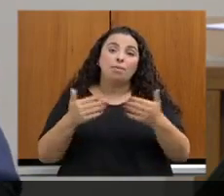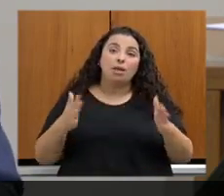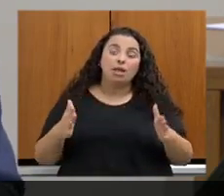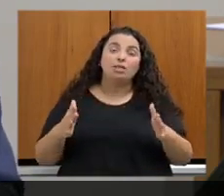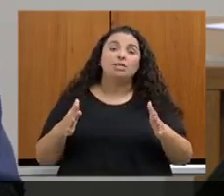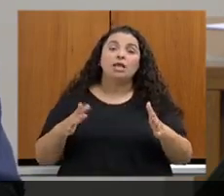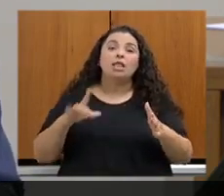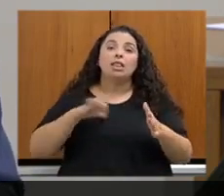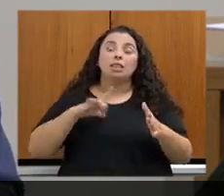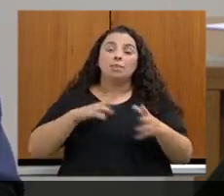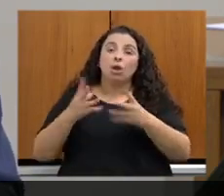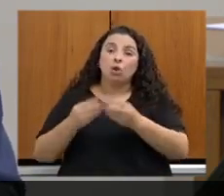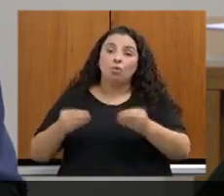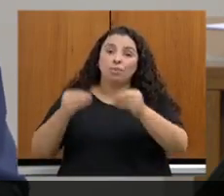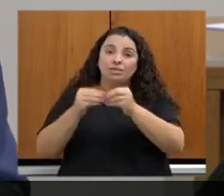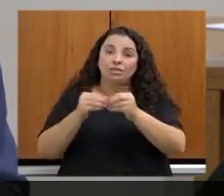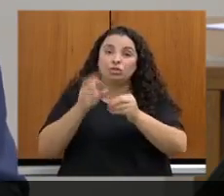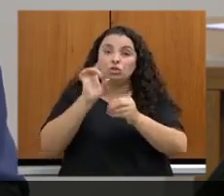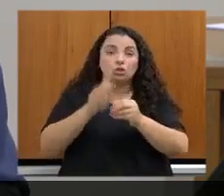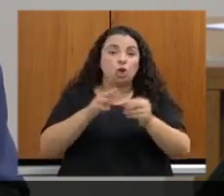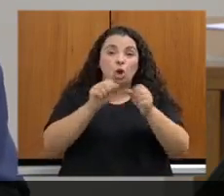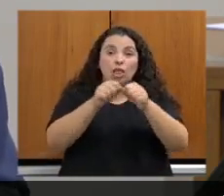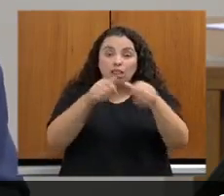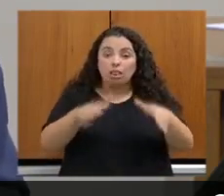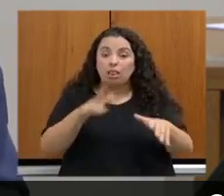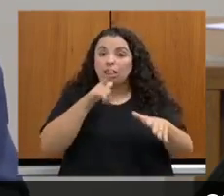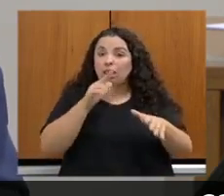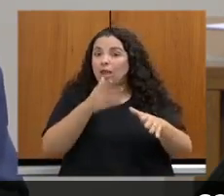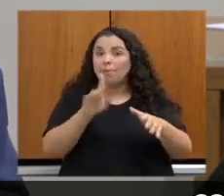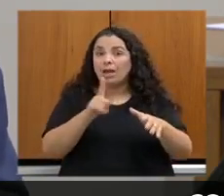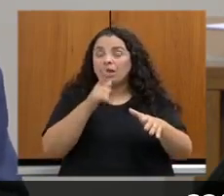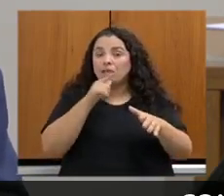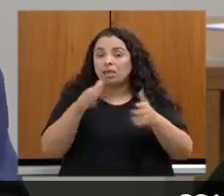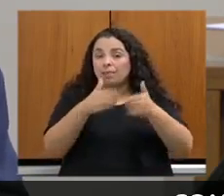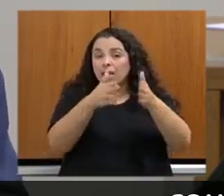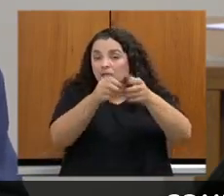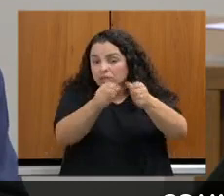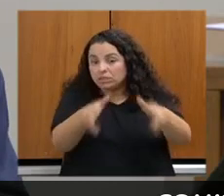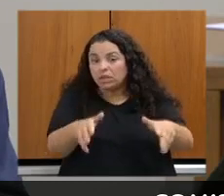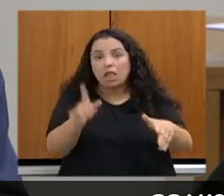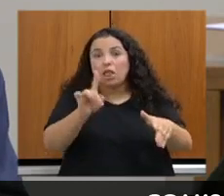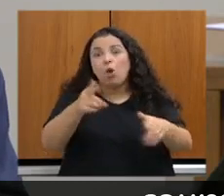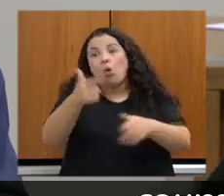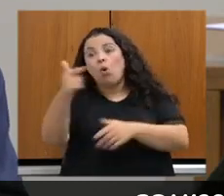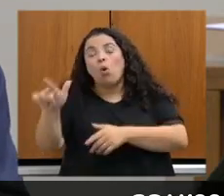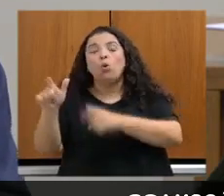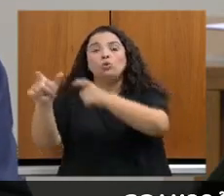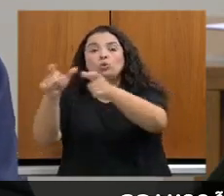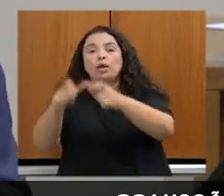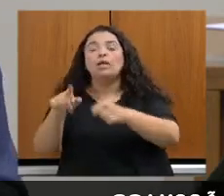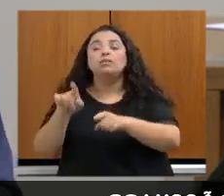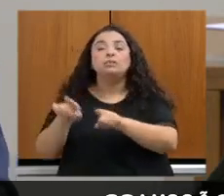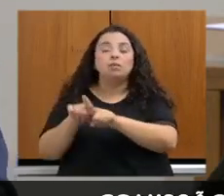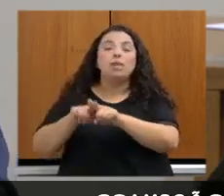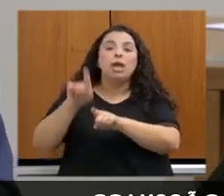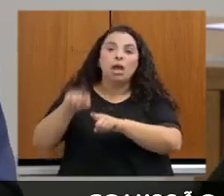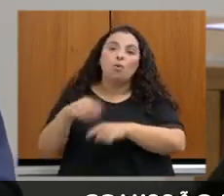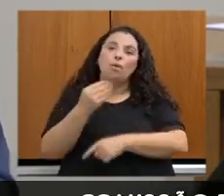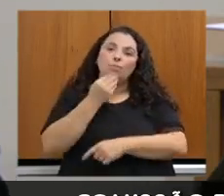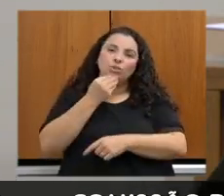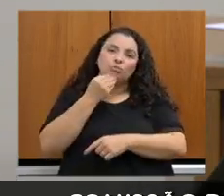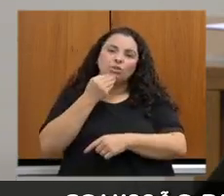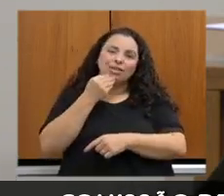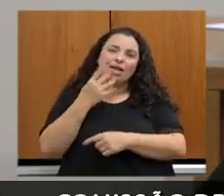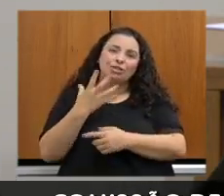da bacia, eu acho que também pode ser uma possibilidade de ganho ambiental para o Estado. Então, fica aqui,